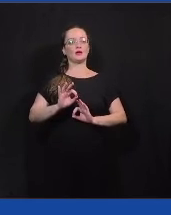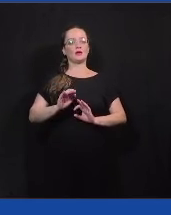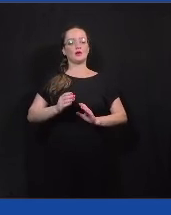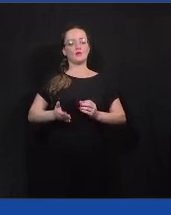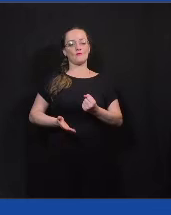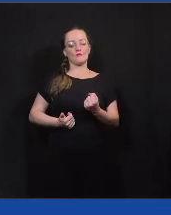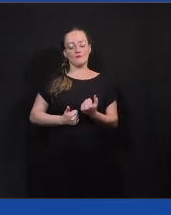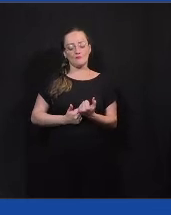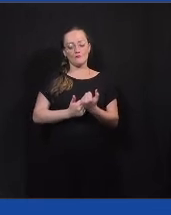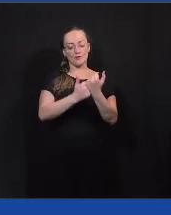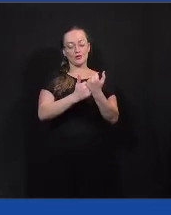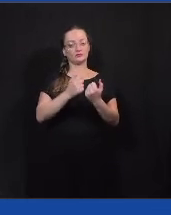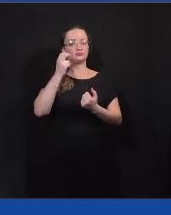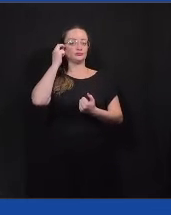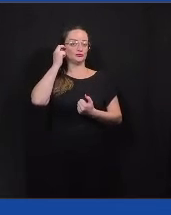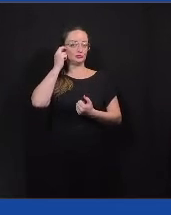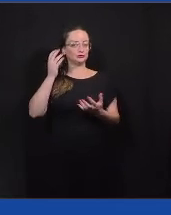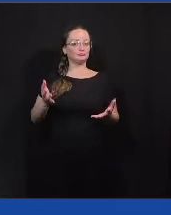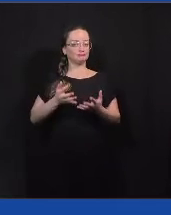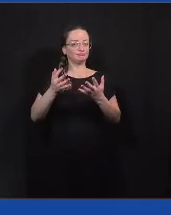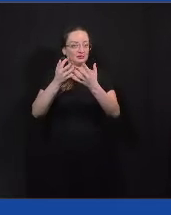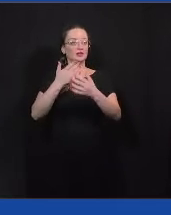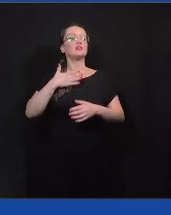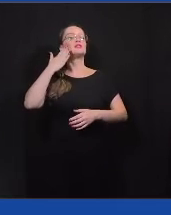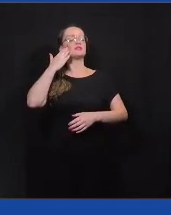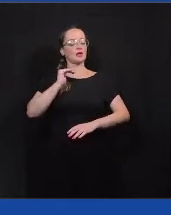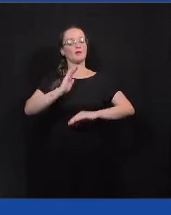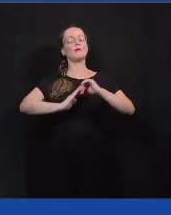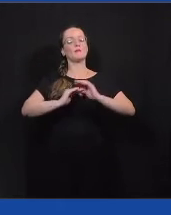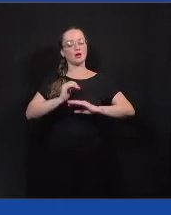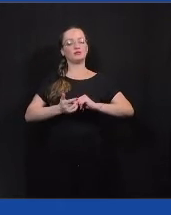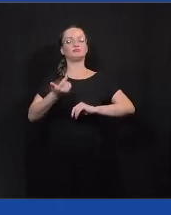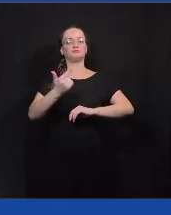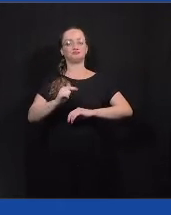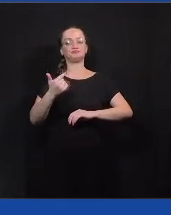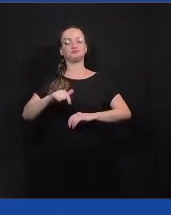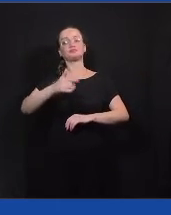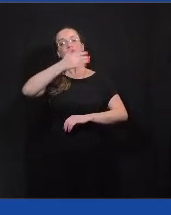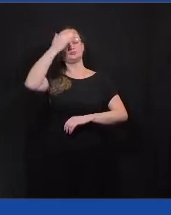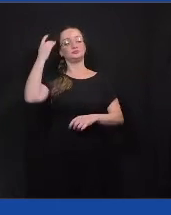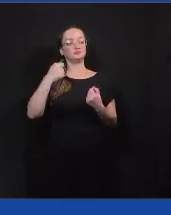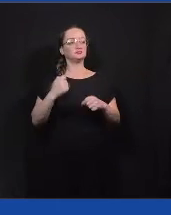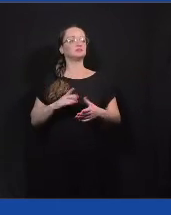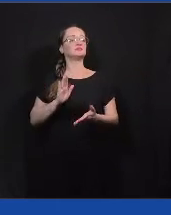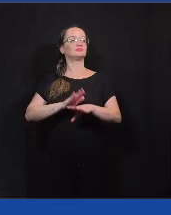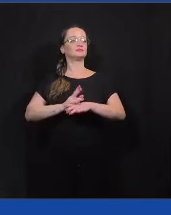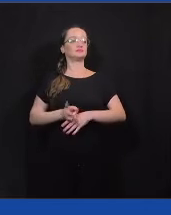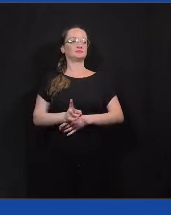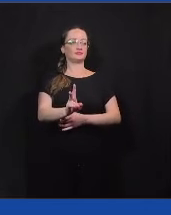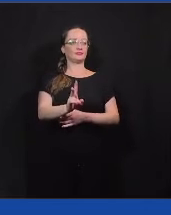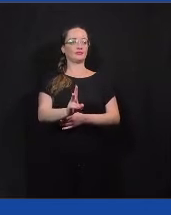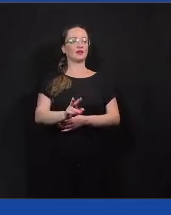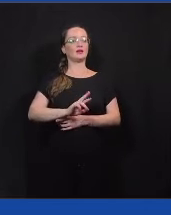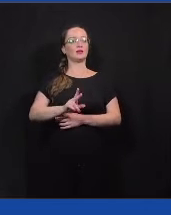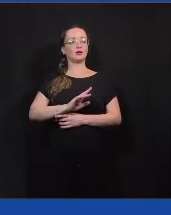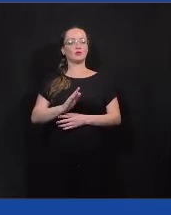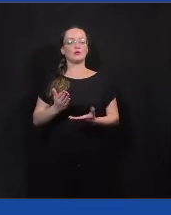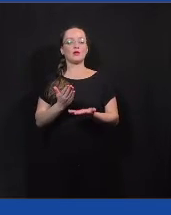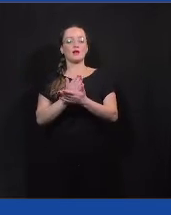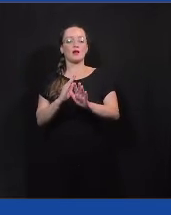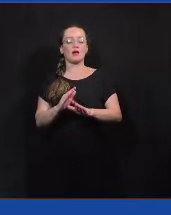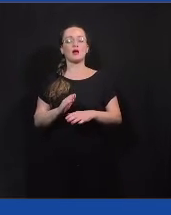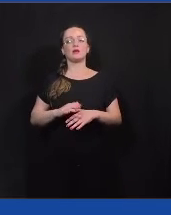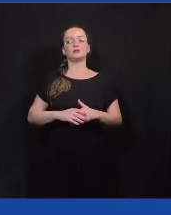no sentido de que é uma prática reiterada, que as pessoas têm que cumprir sempre, então, não se esgota no voto,